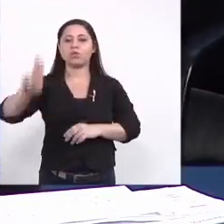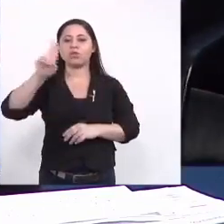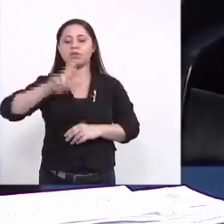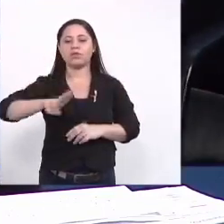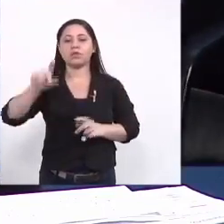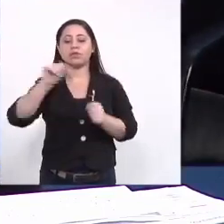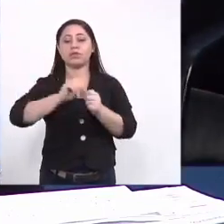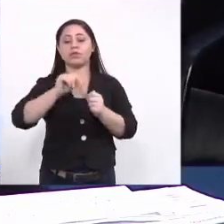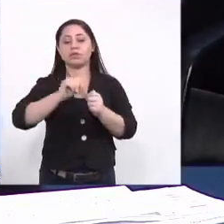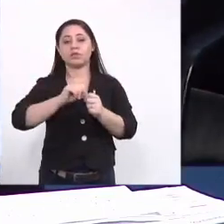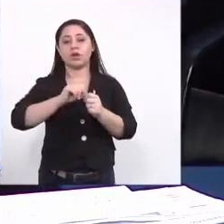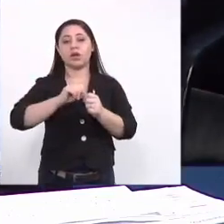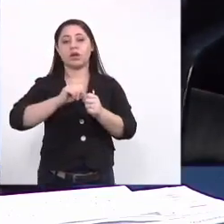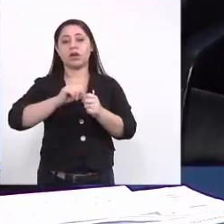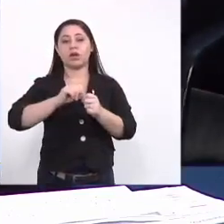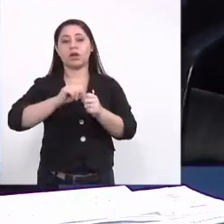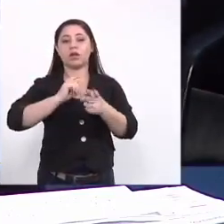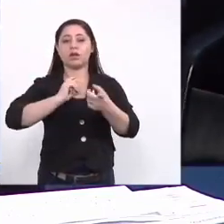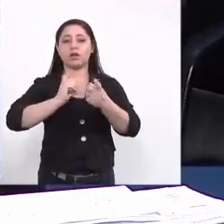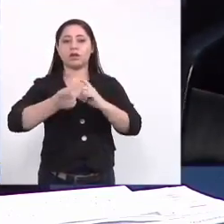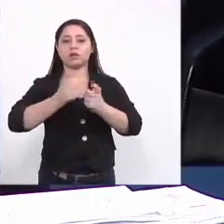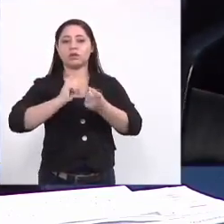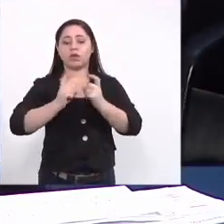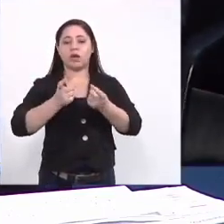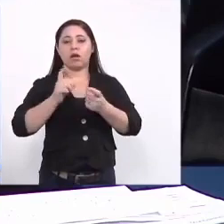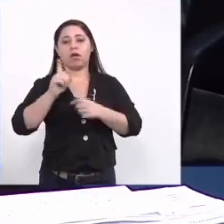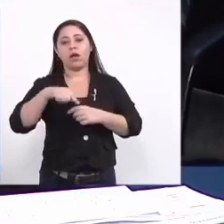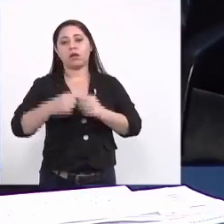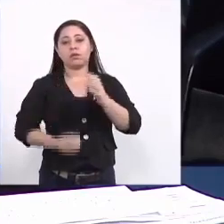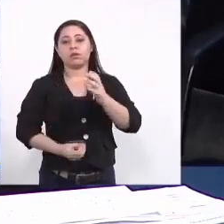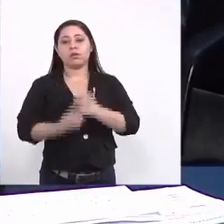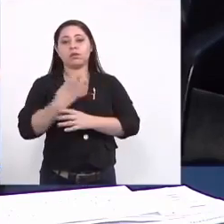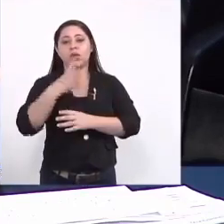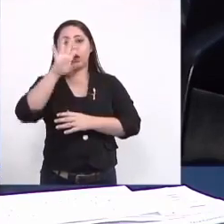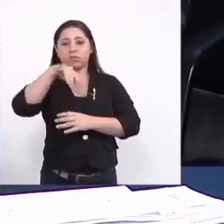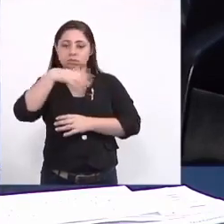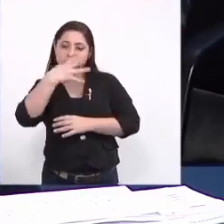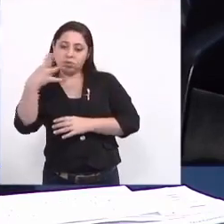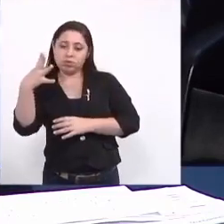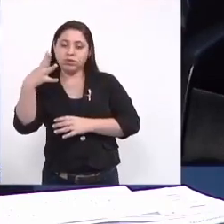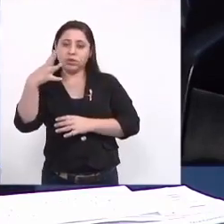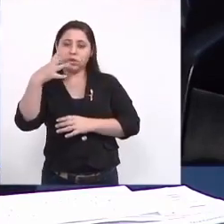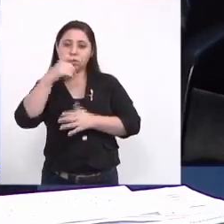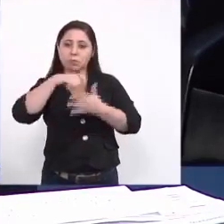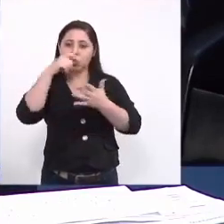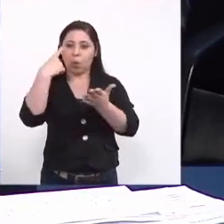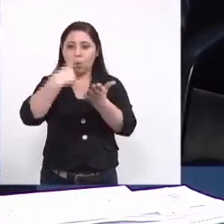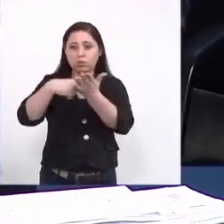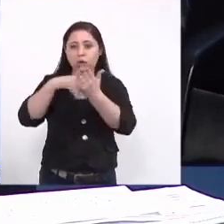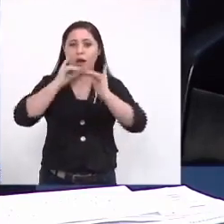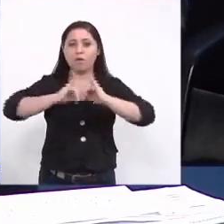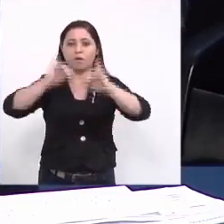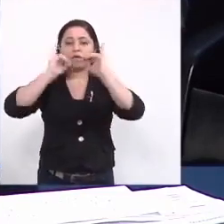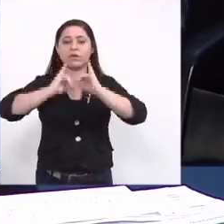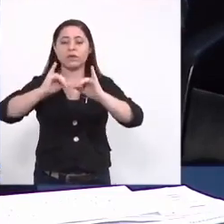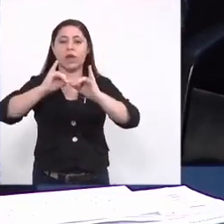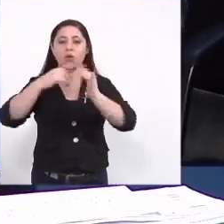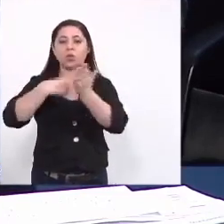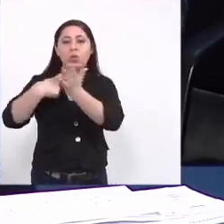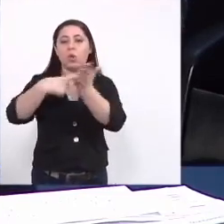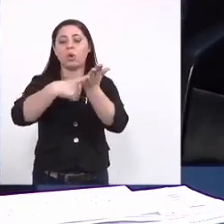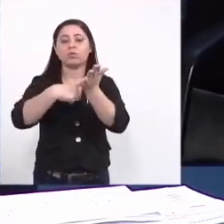fazer reuniões enfim a gente criar essa agenda onde nós vamos divulgar as agendas